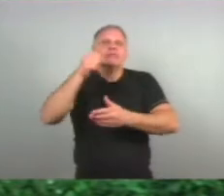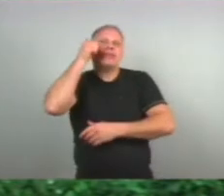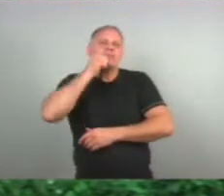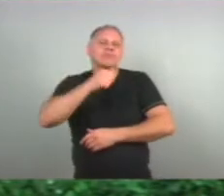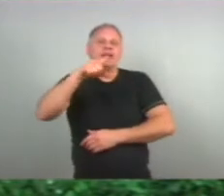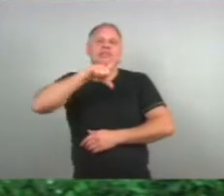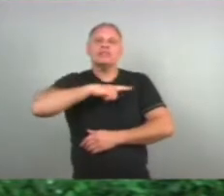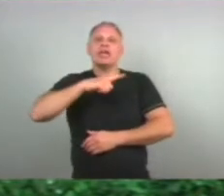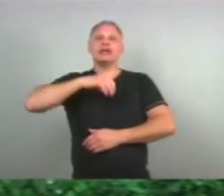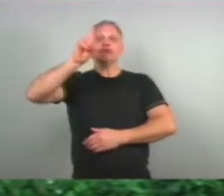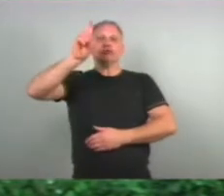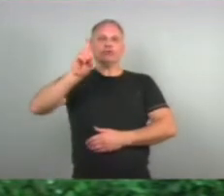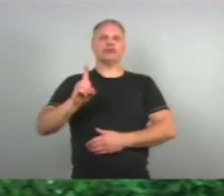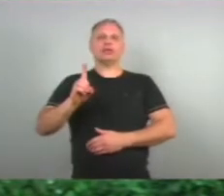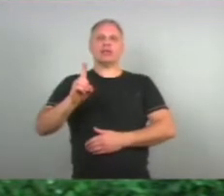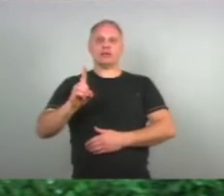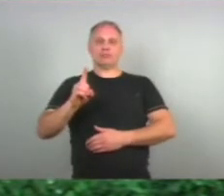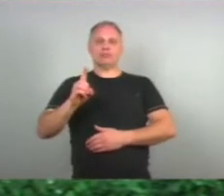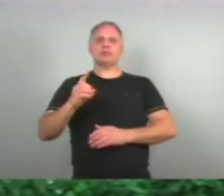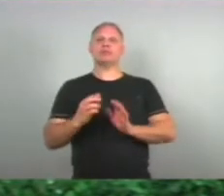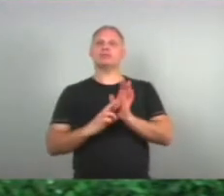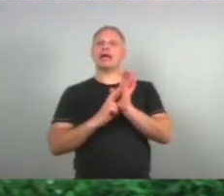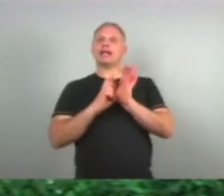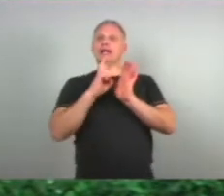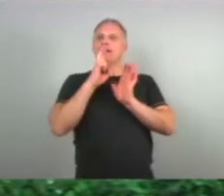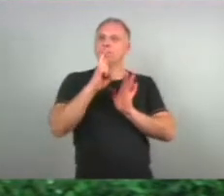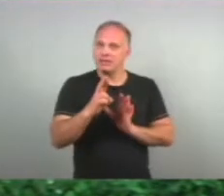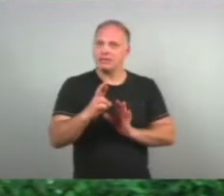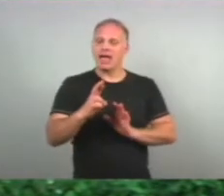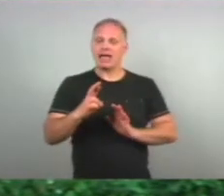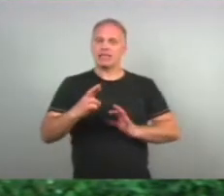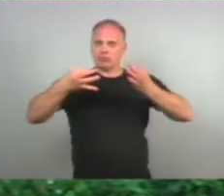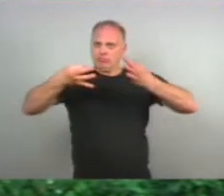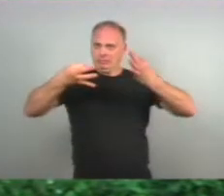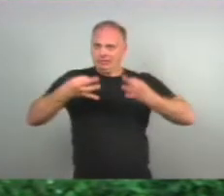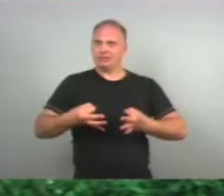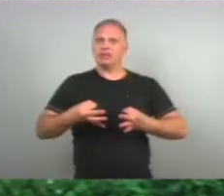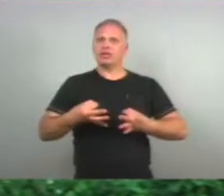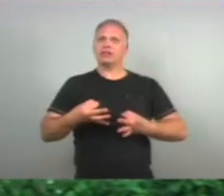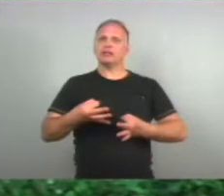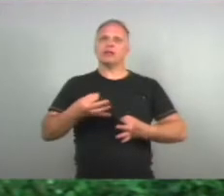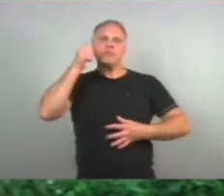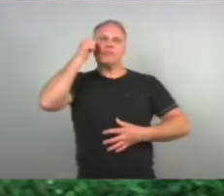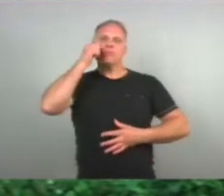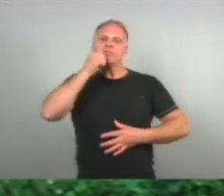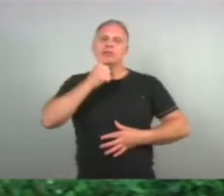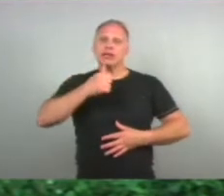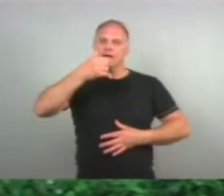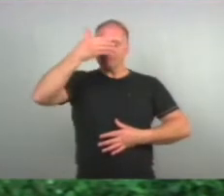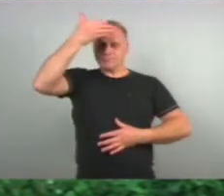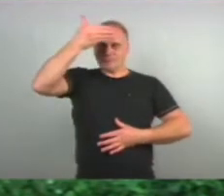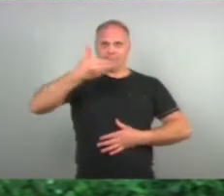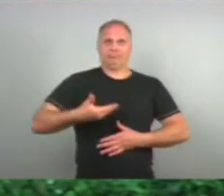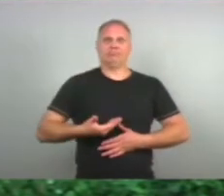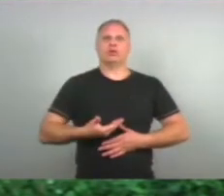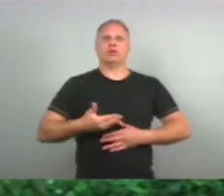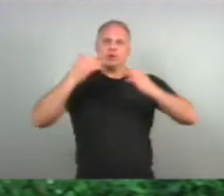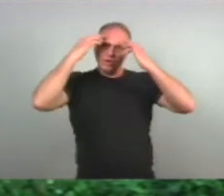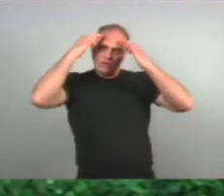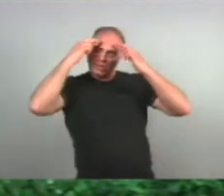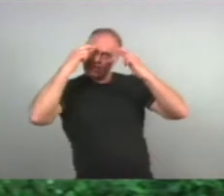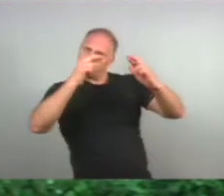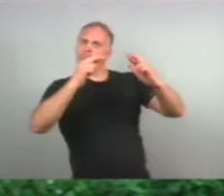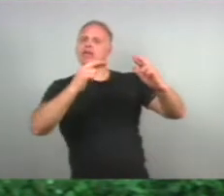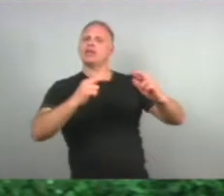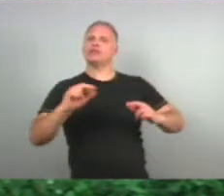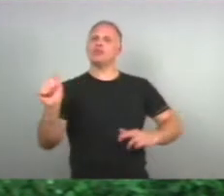Ter o seu lugar Né? Ter o seu lugar Como Ter o seu respeito Ser respeitada Ter o